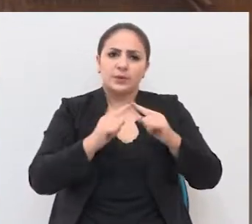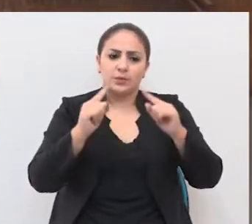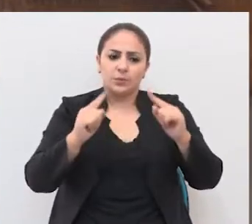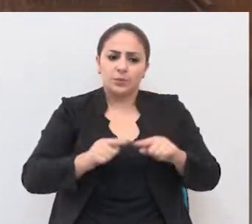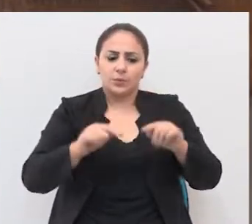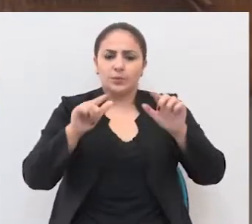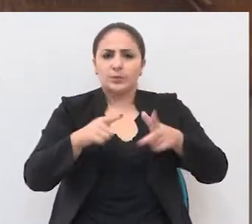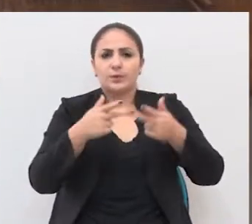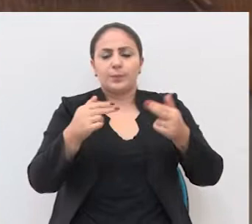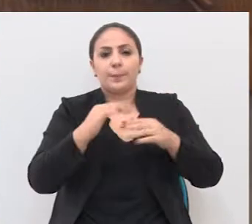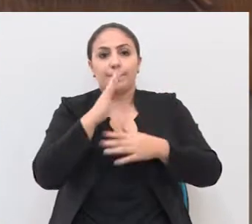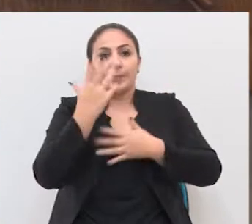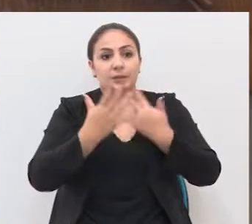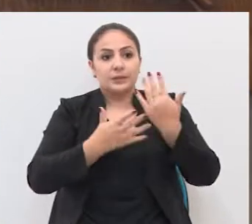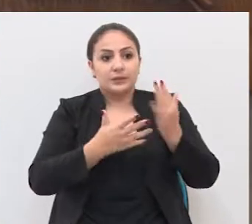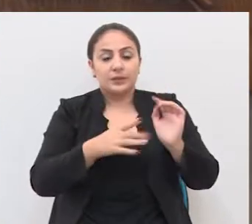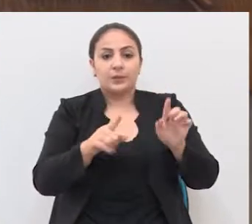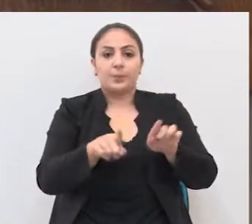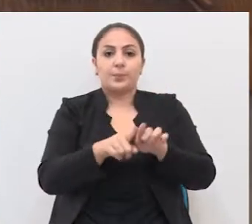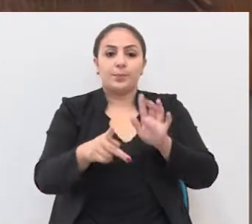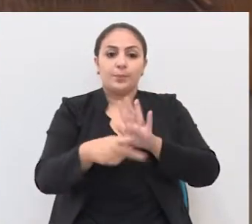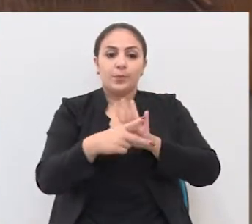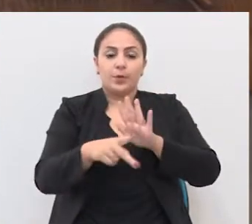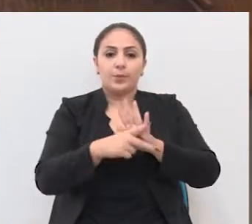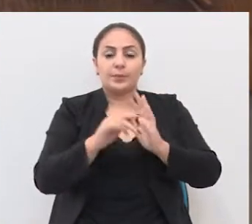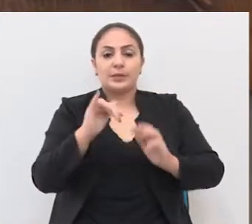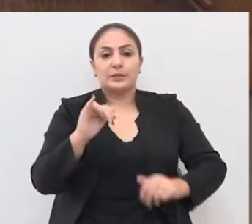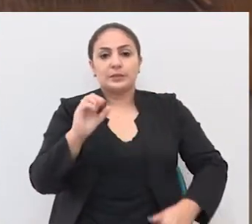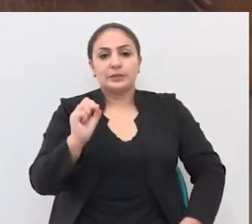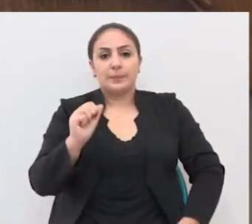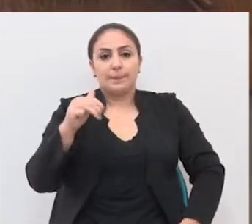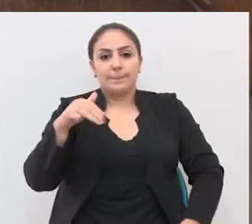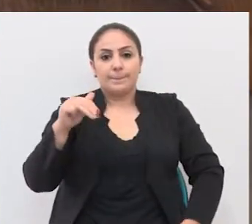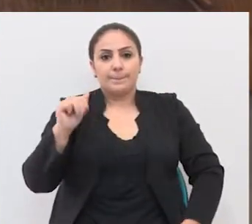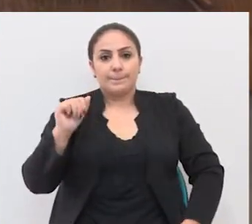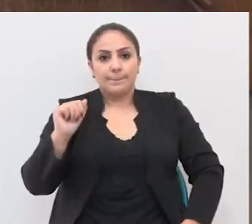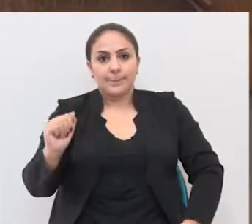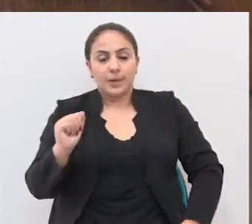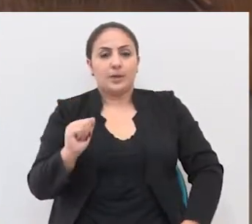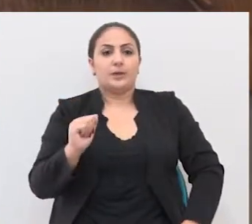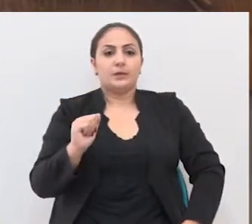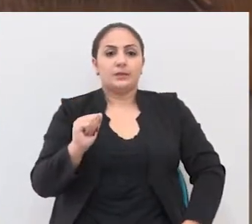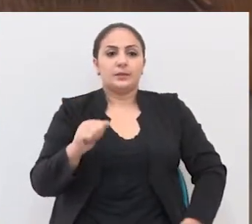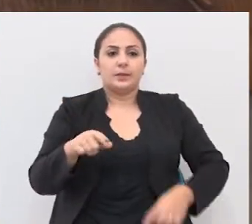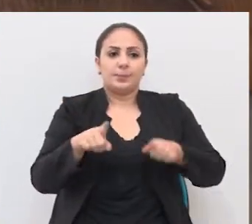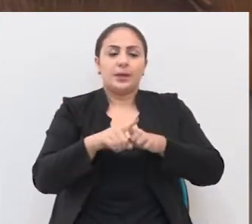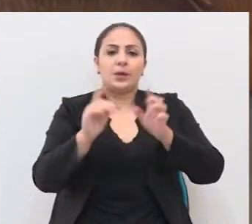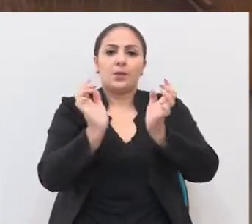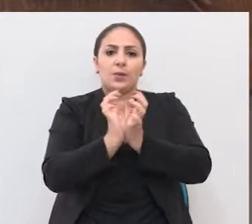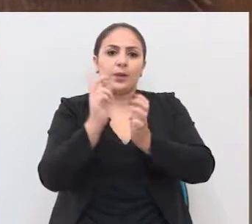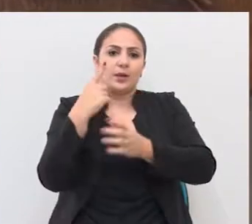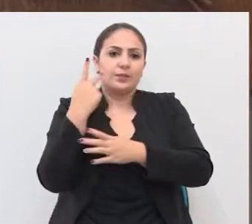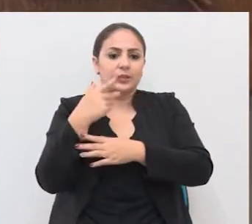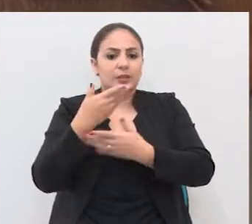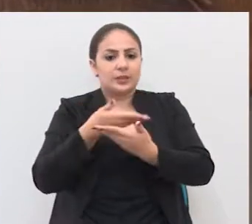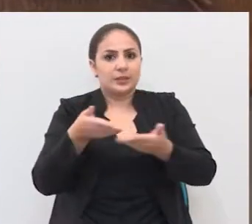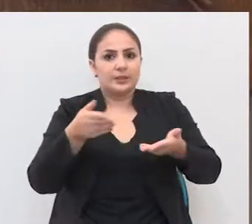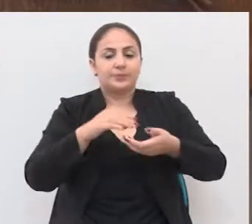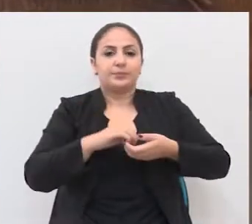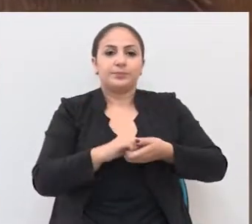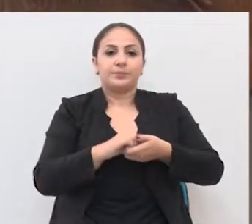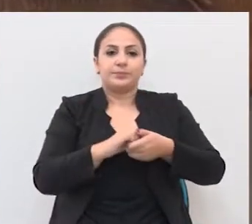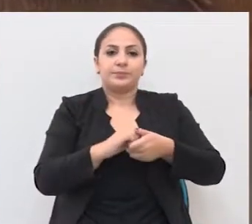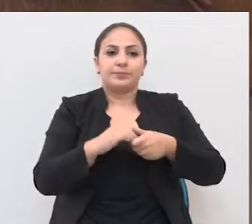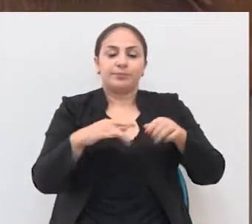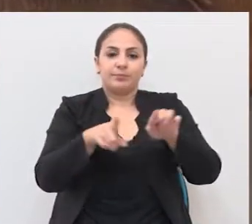o Ministério Público, o Batalhão Ambiental, a própria ESMAM, a ANVEP, os colegas vereadores